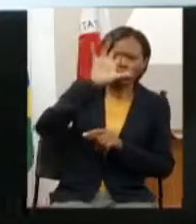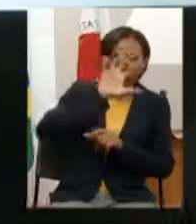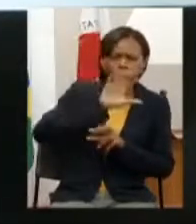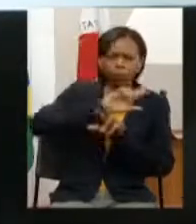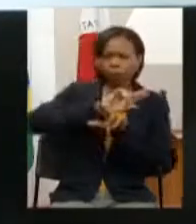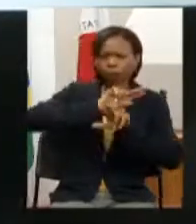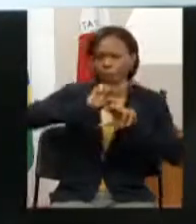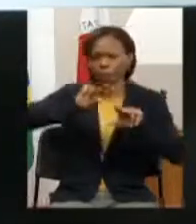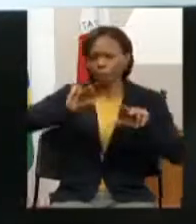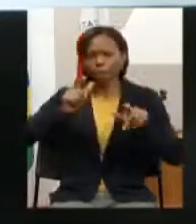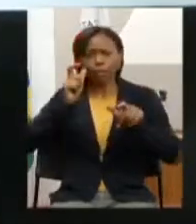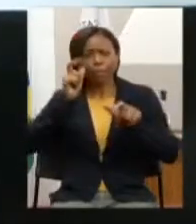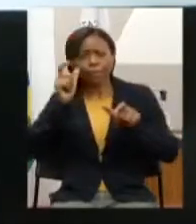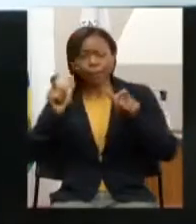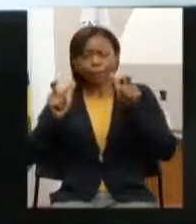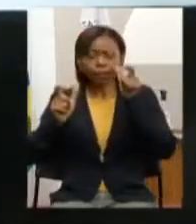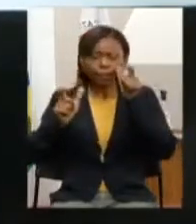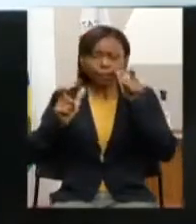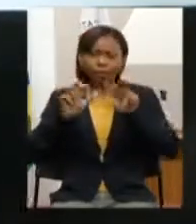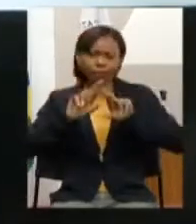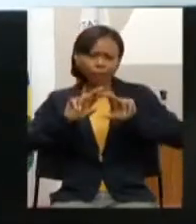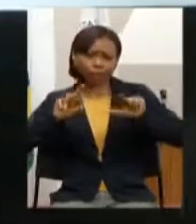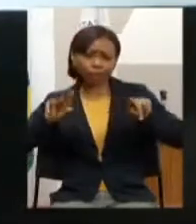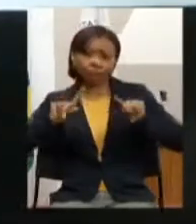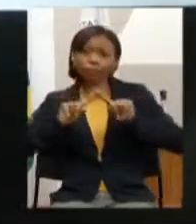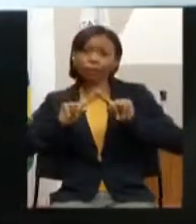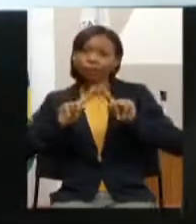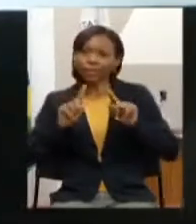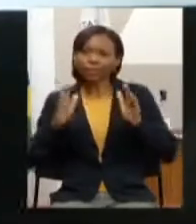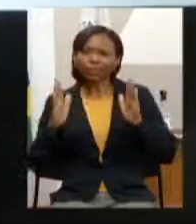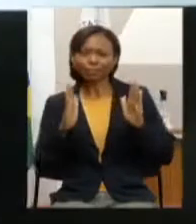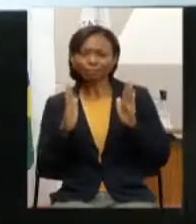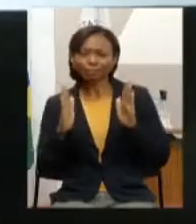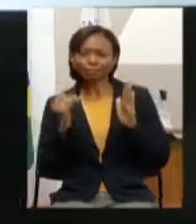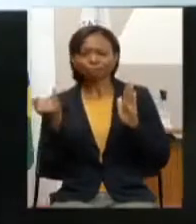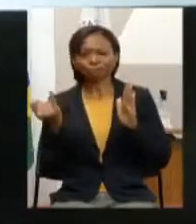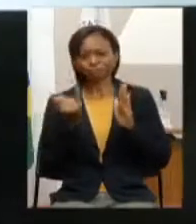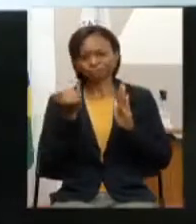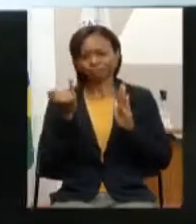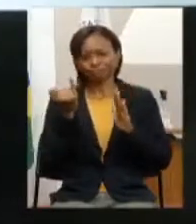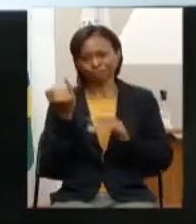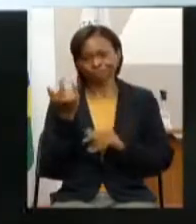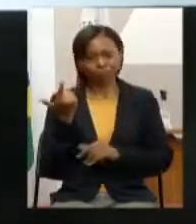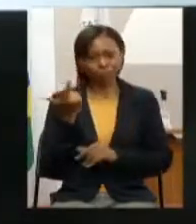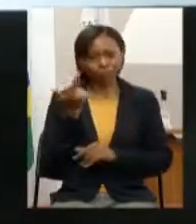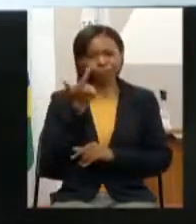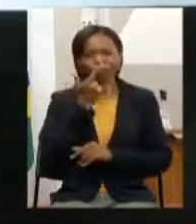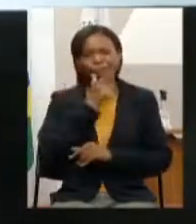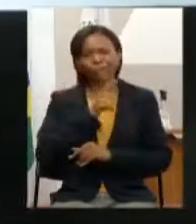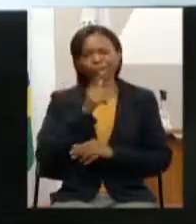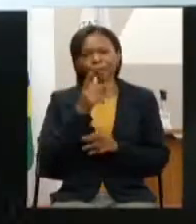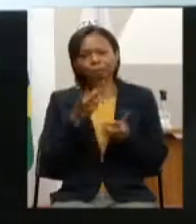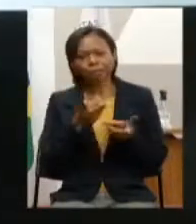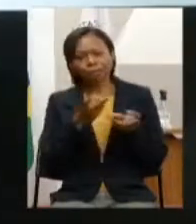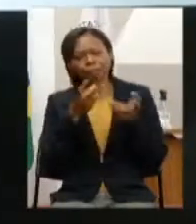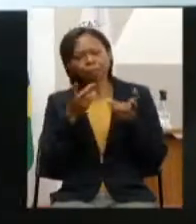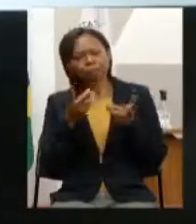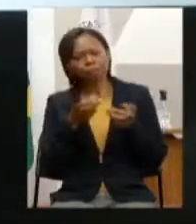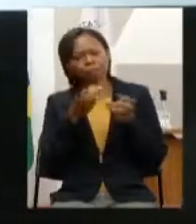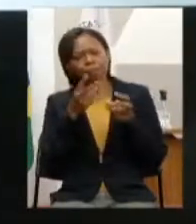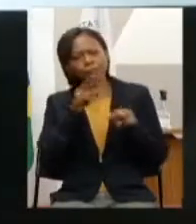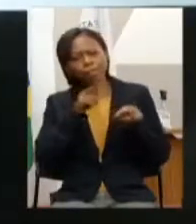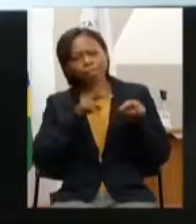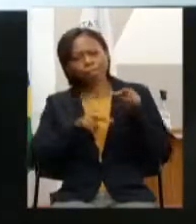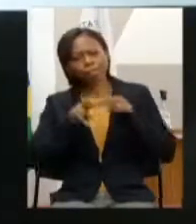interesse então esse momento é realmente muito importante para que a gente consiga ouvir e avaliar